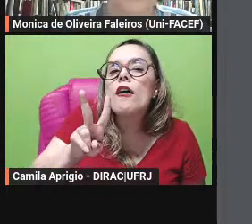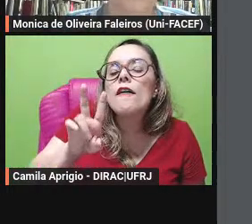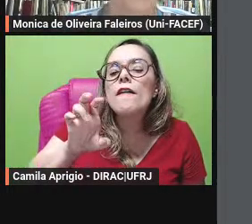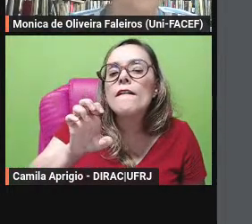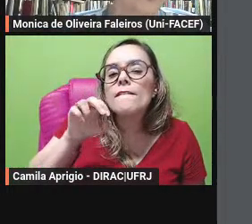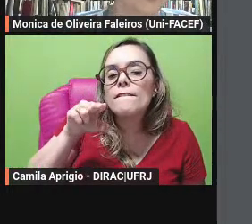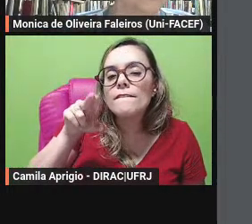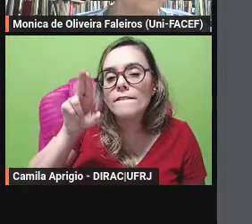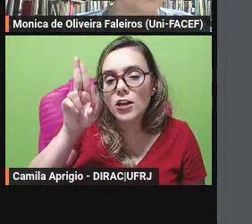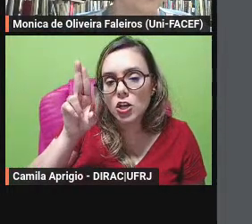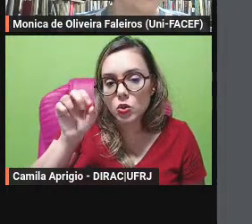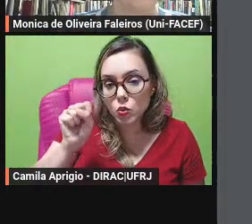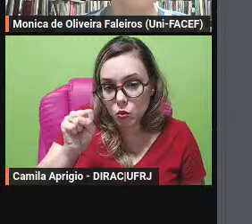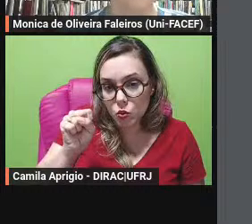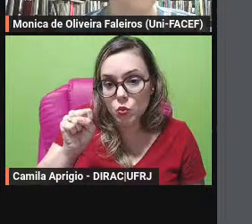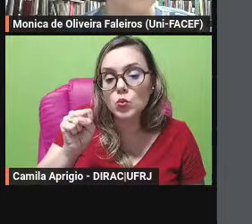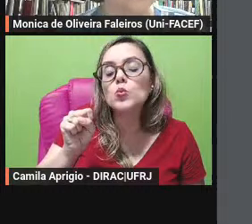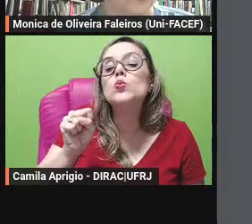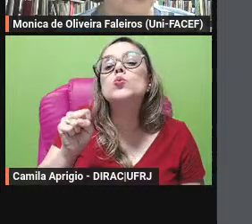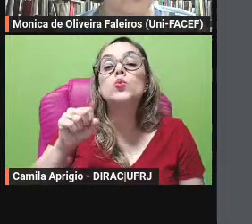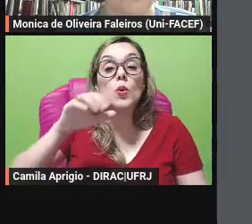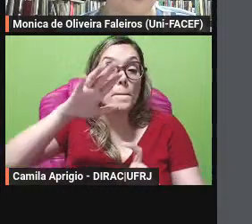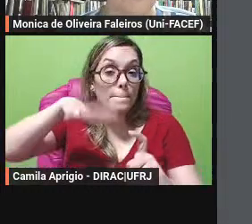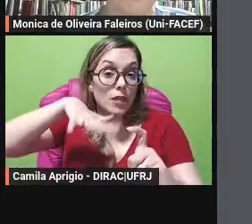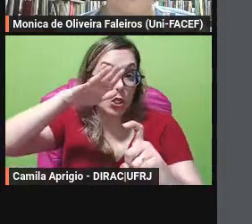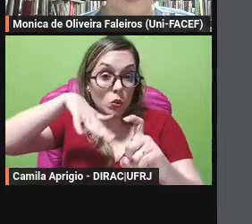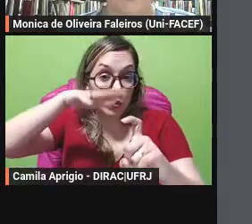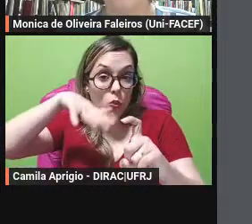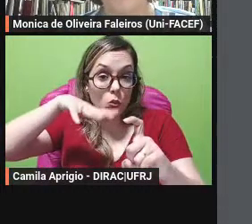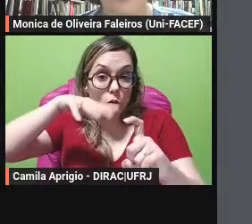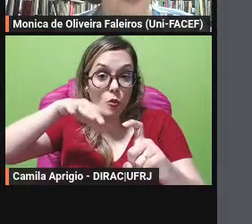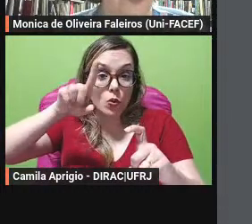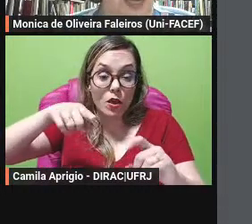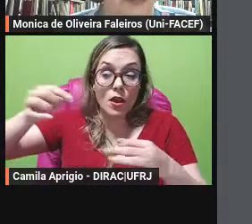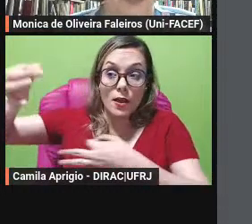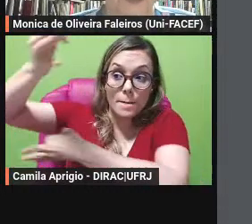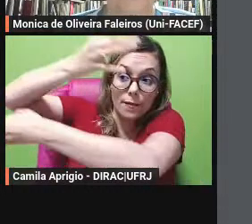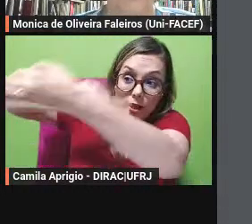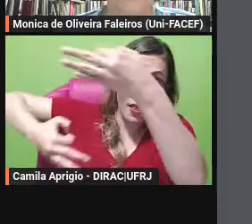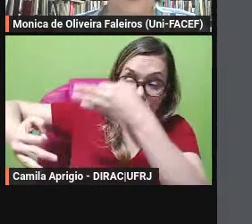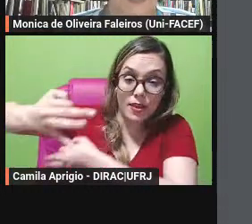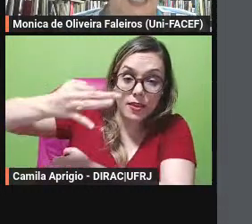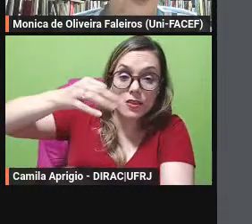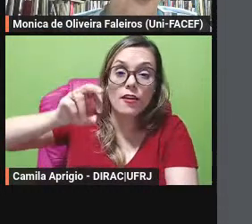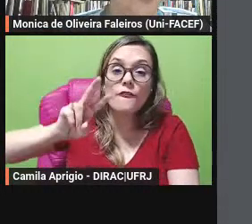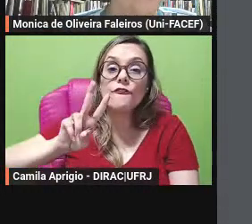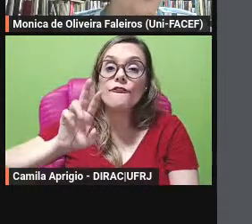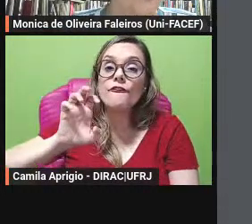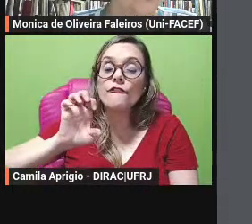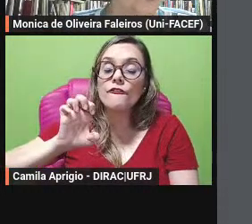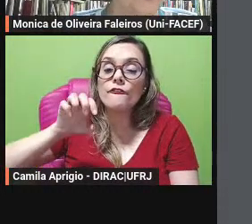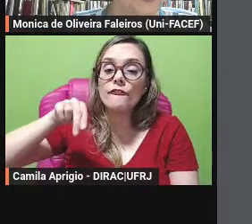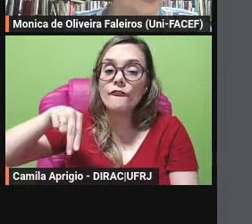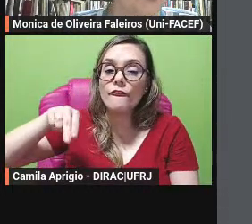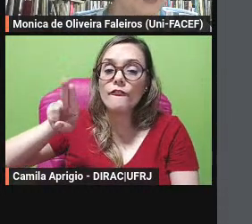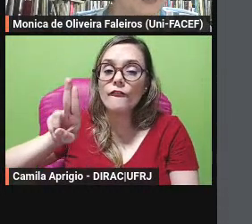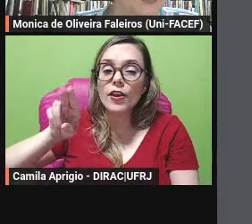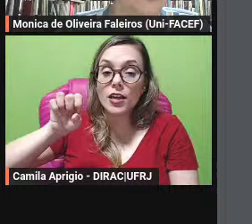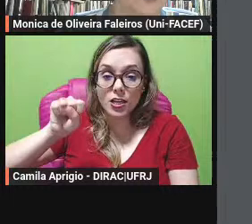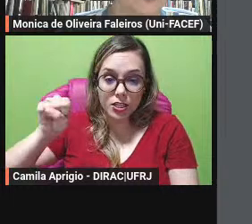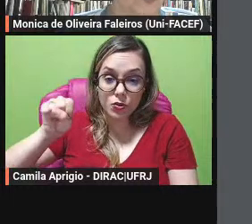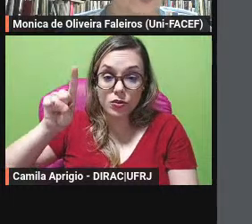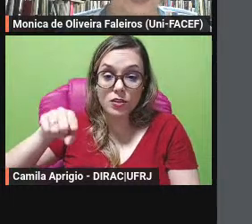do mito de Vênus mas convido todos vocês a acessarem o blog da fábula da Celeste onde será